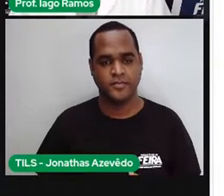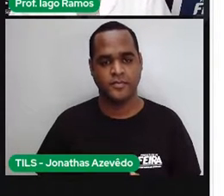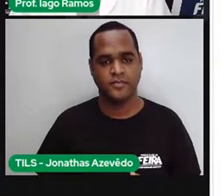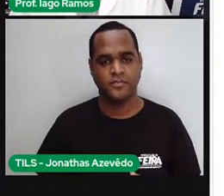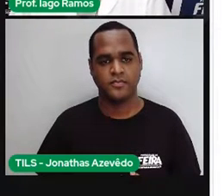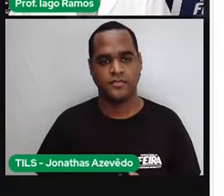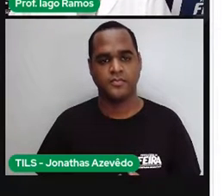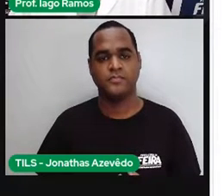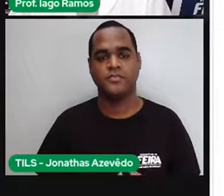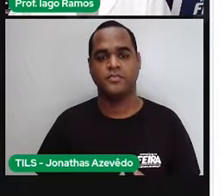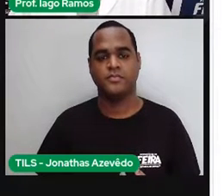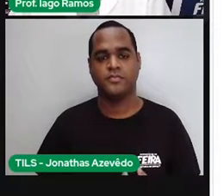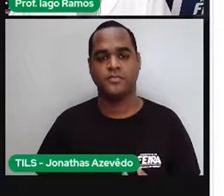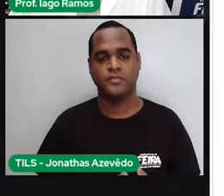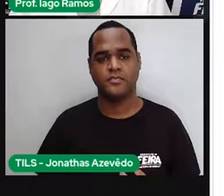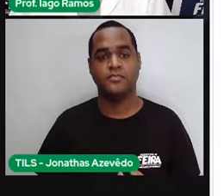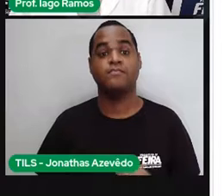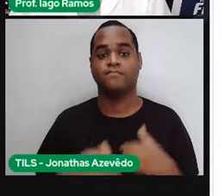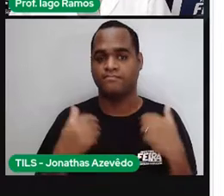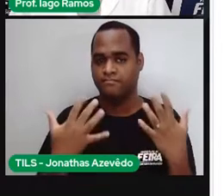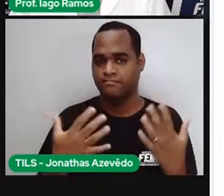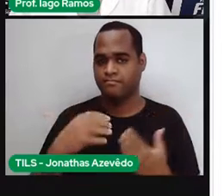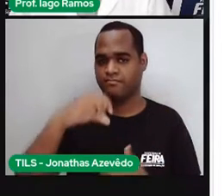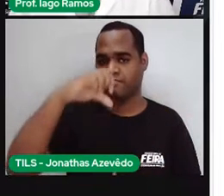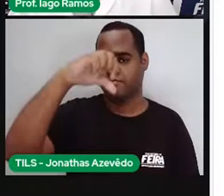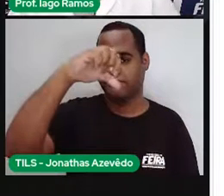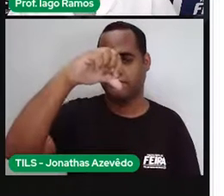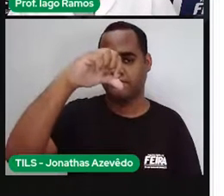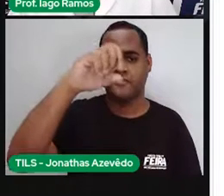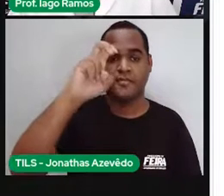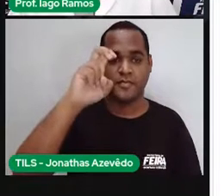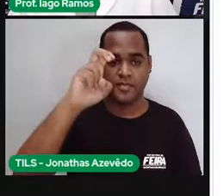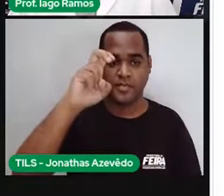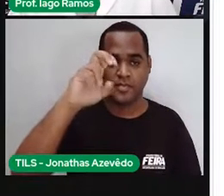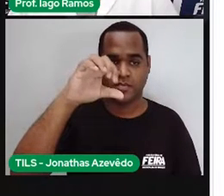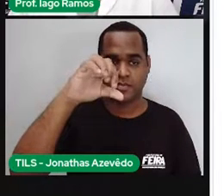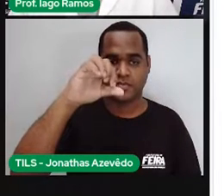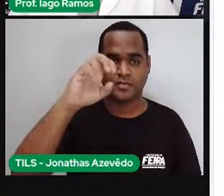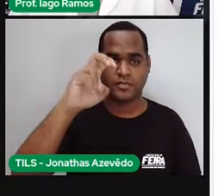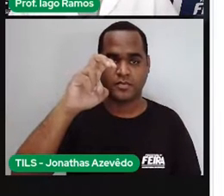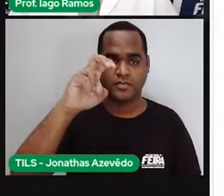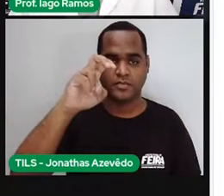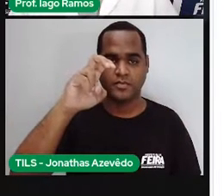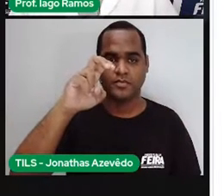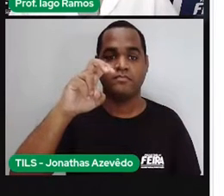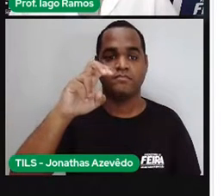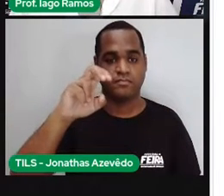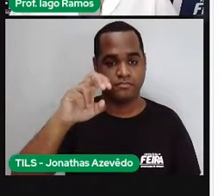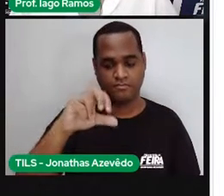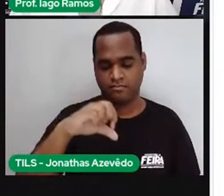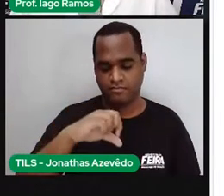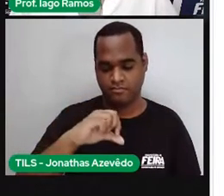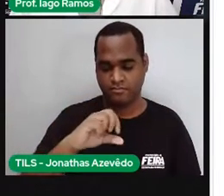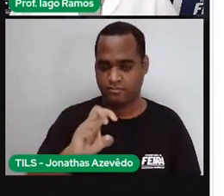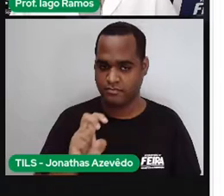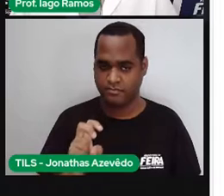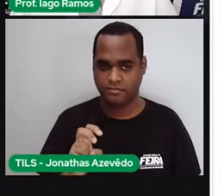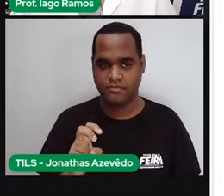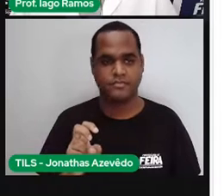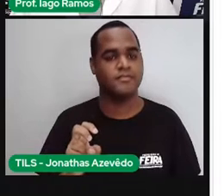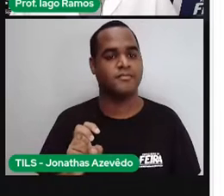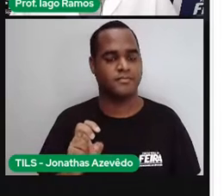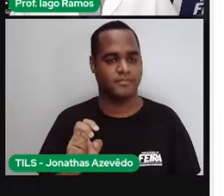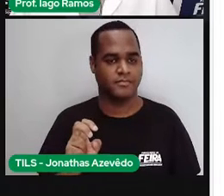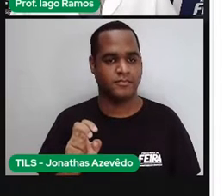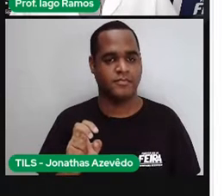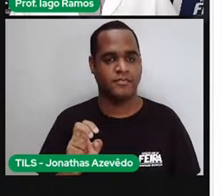Pensa comigo Se aqui fosse, se esse comprimento fosse 95, aqui seria 95.